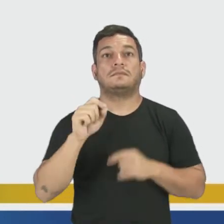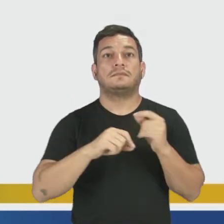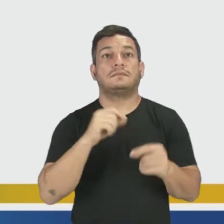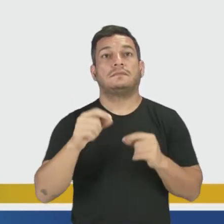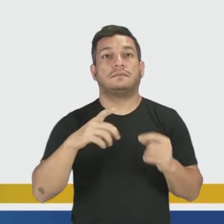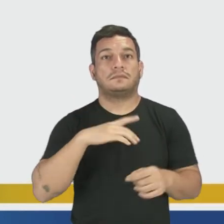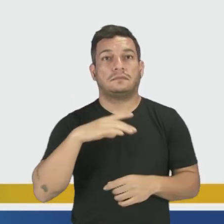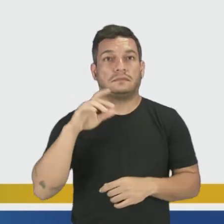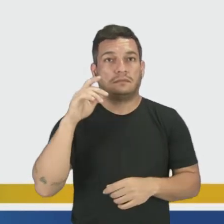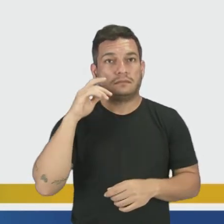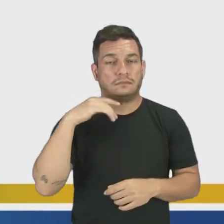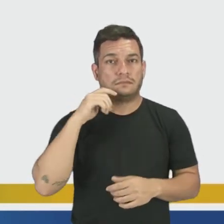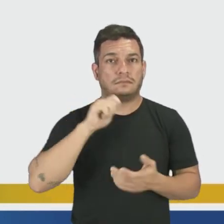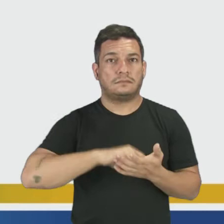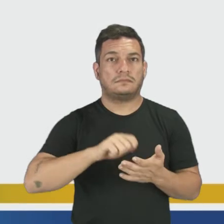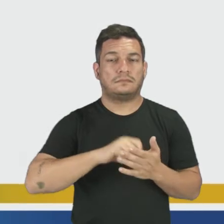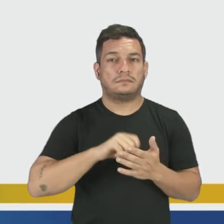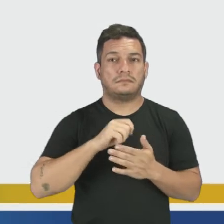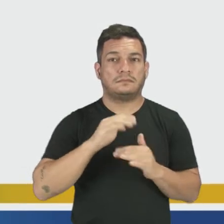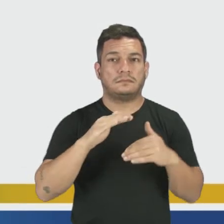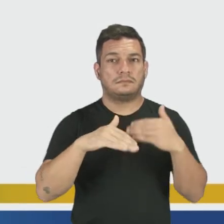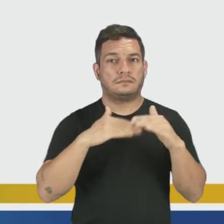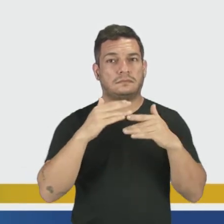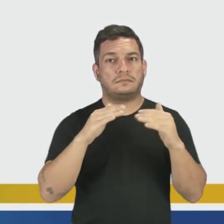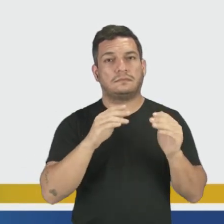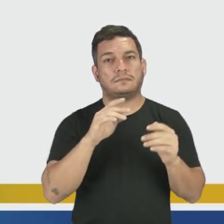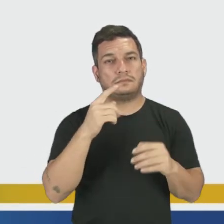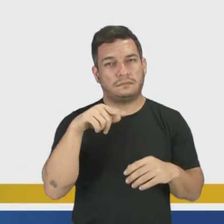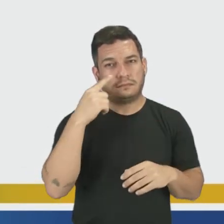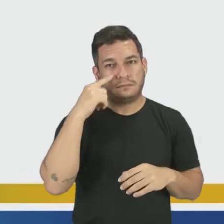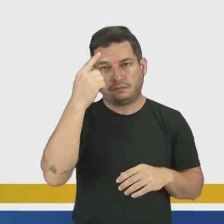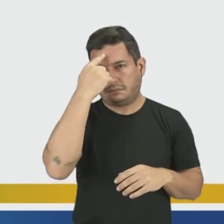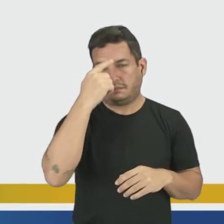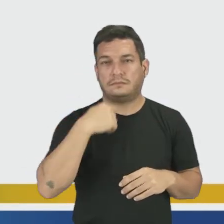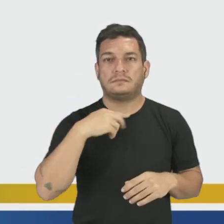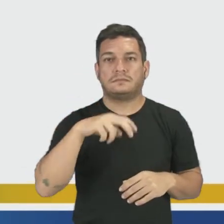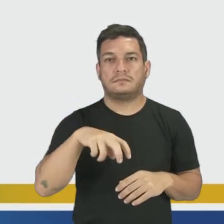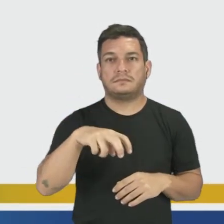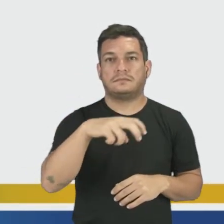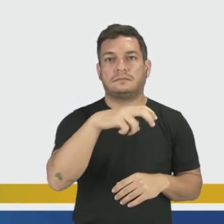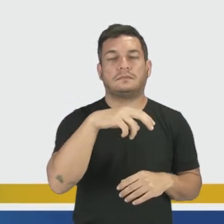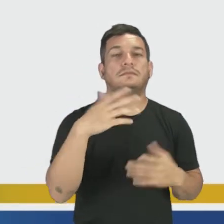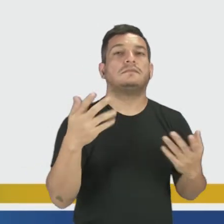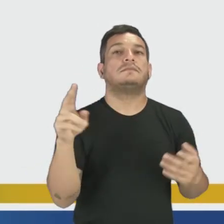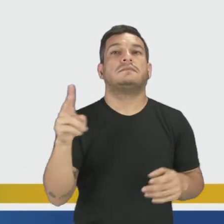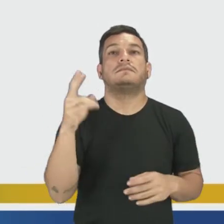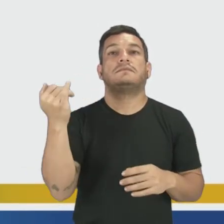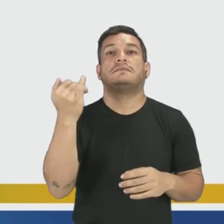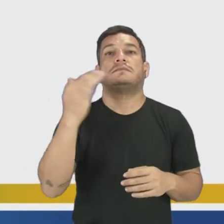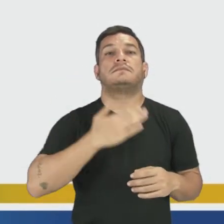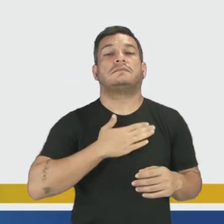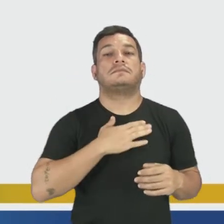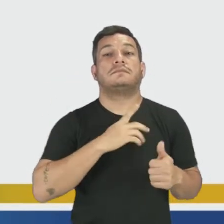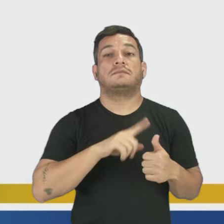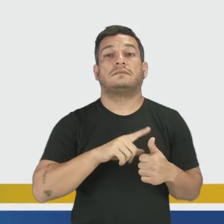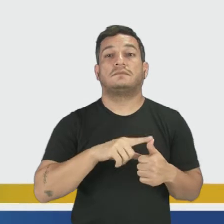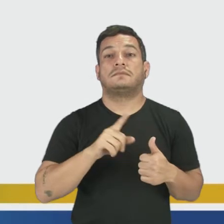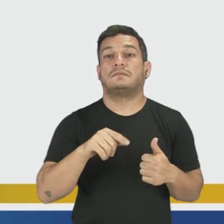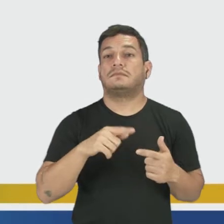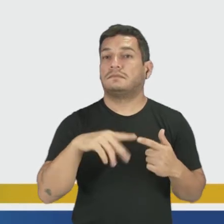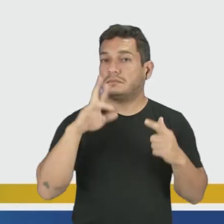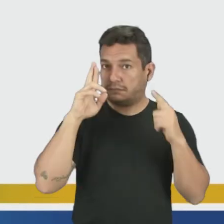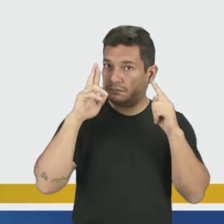fazer uma escala, uma escadinha. Olha, que valor é importante para mim. Ah, para mim é importante ser uma pessoa